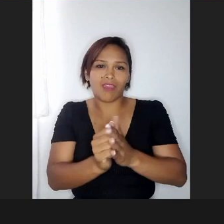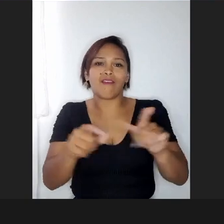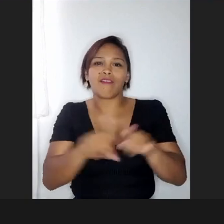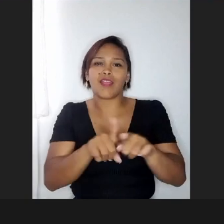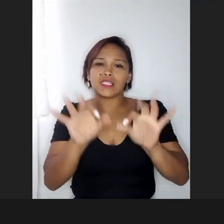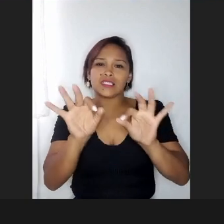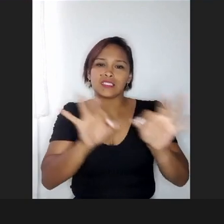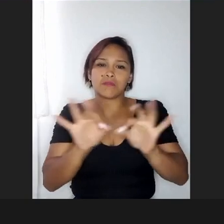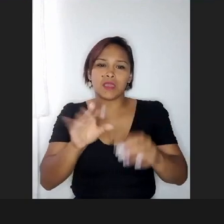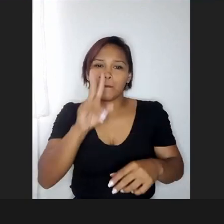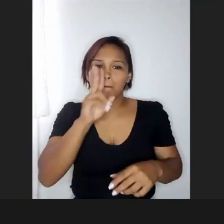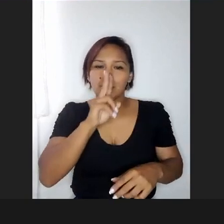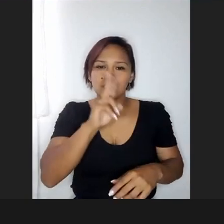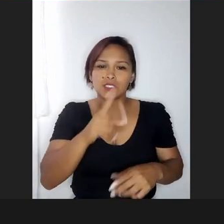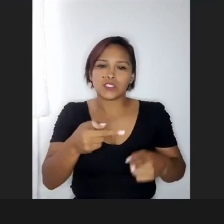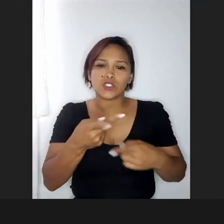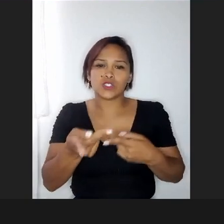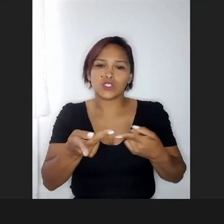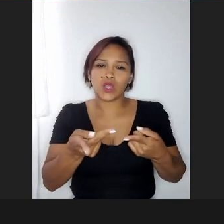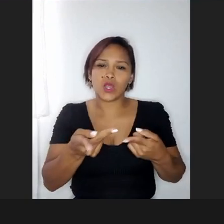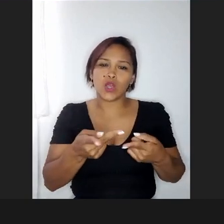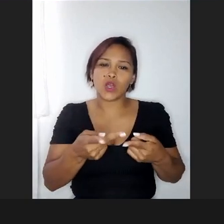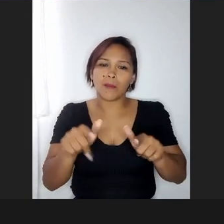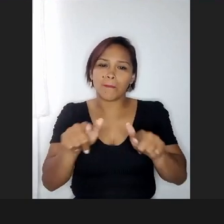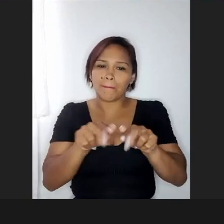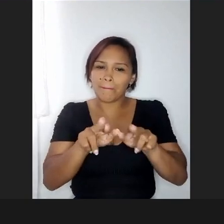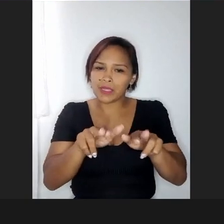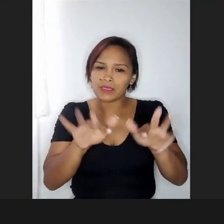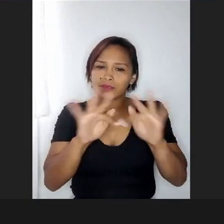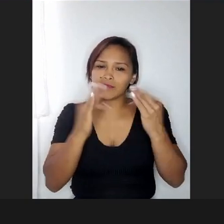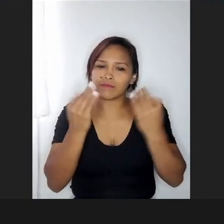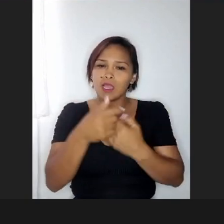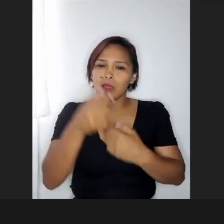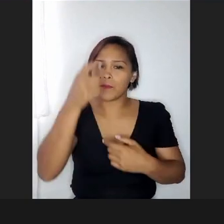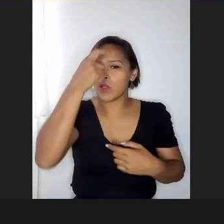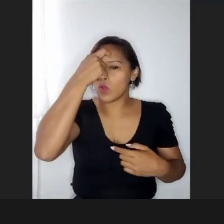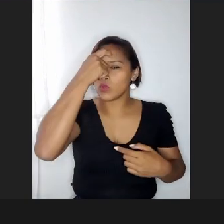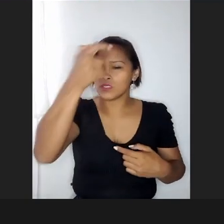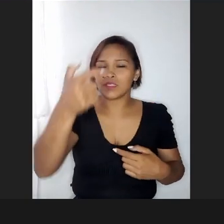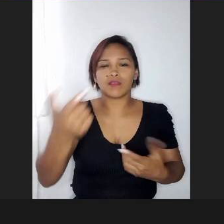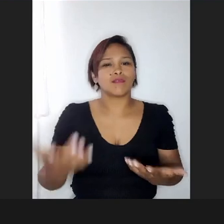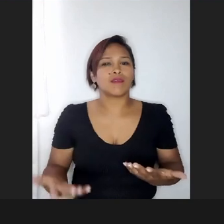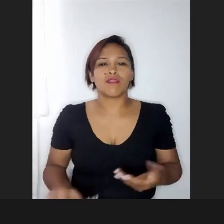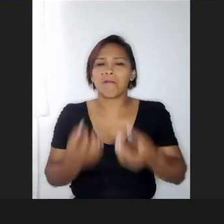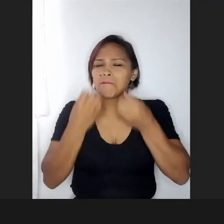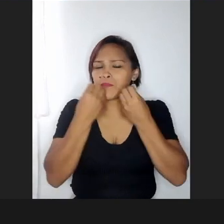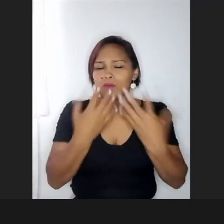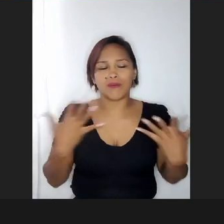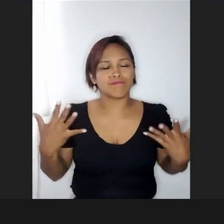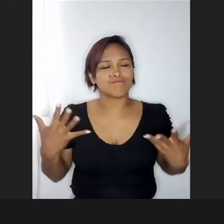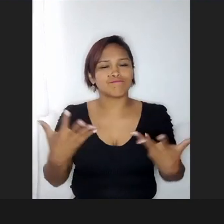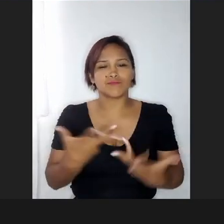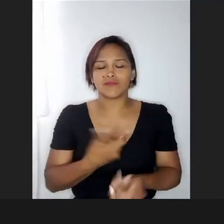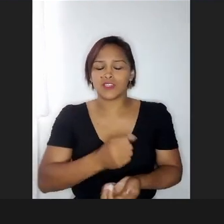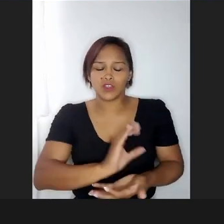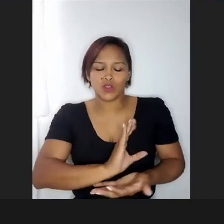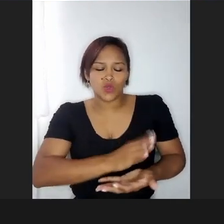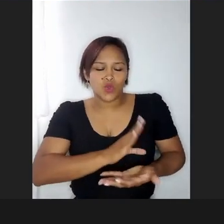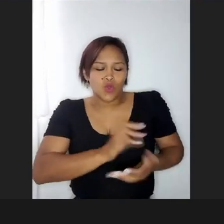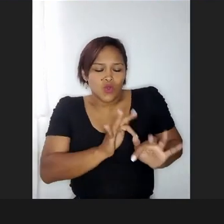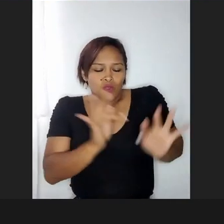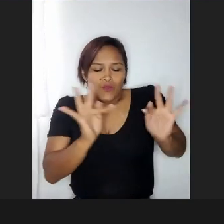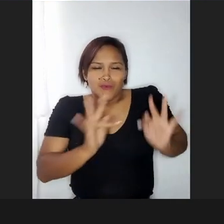essa parentalidade mais consciente, é muito maravilhoso, enche meu coração, assim, né,